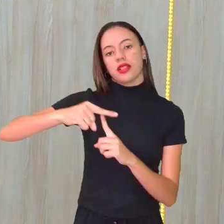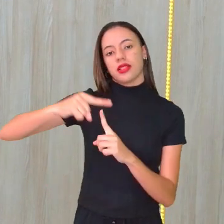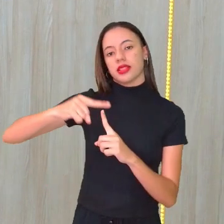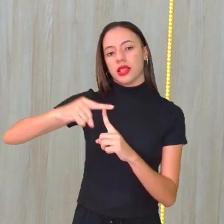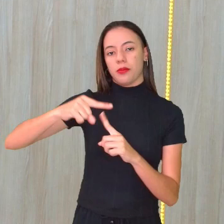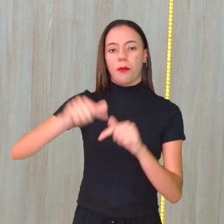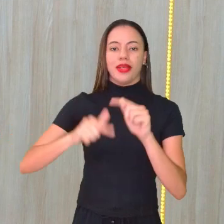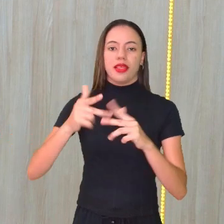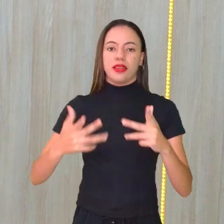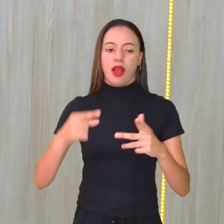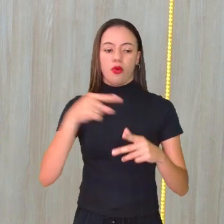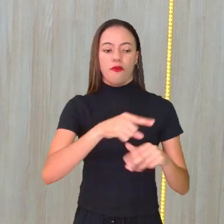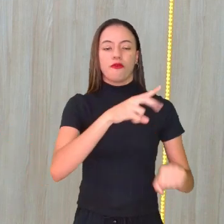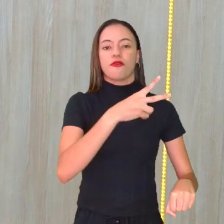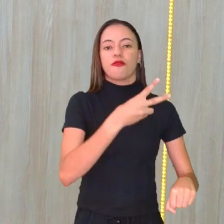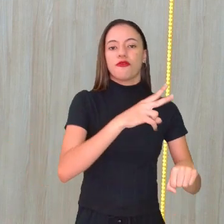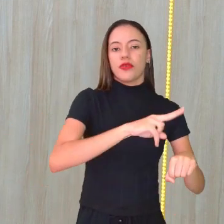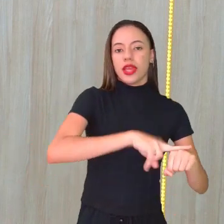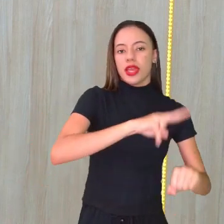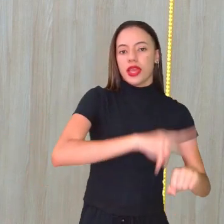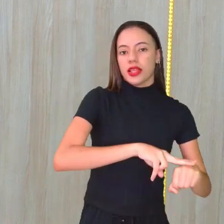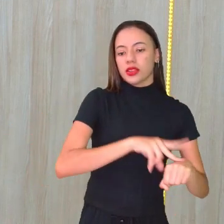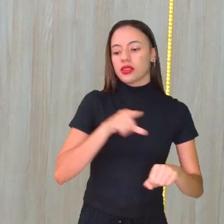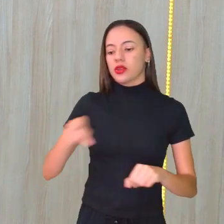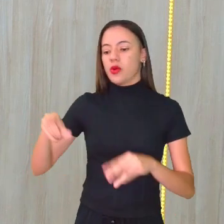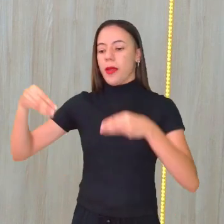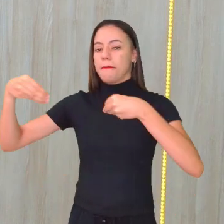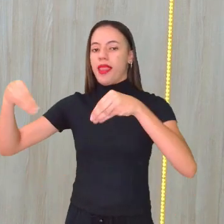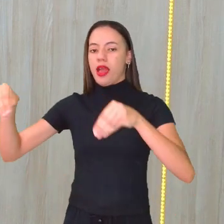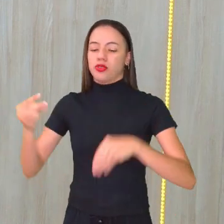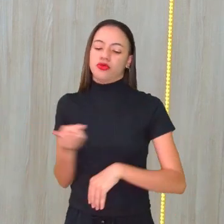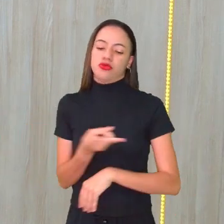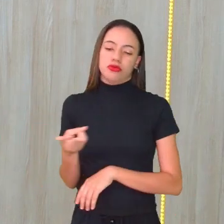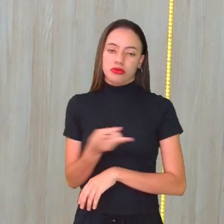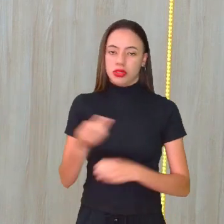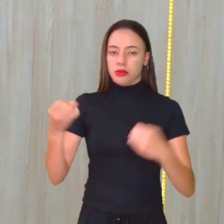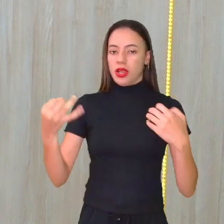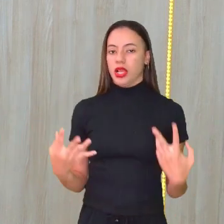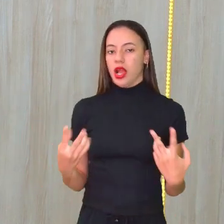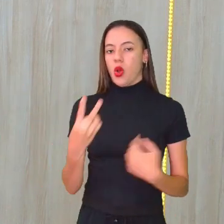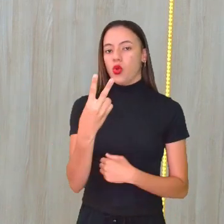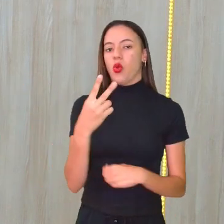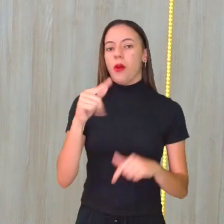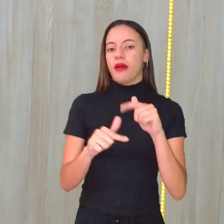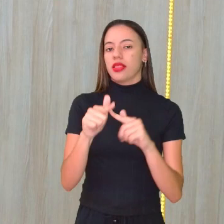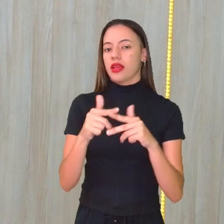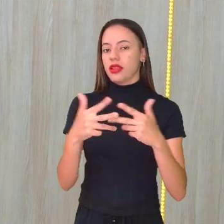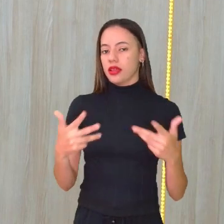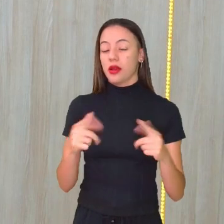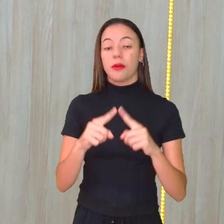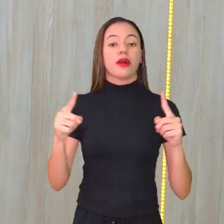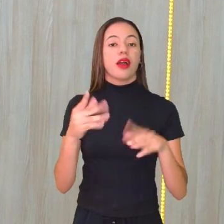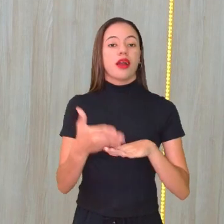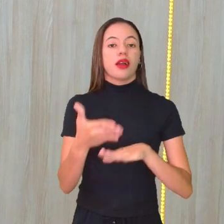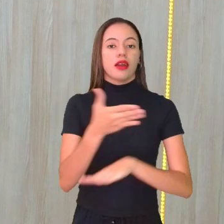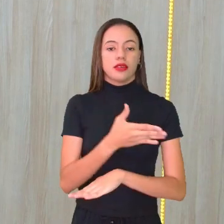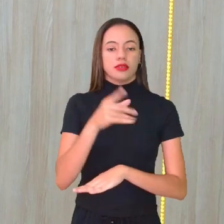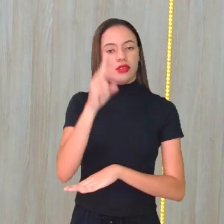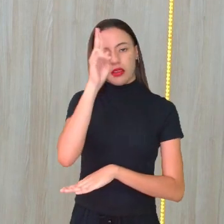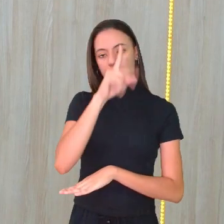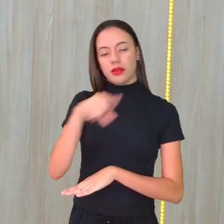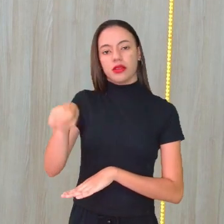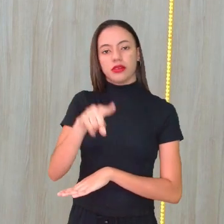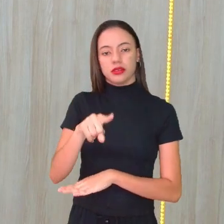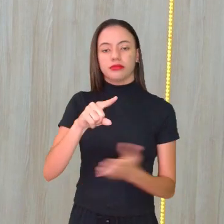é o vidro e o plástico. Então a gente vai falar um pouquinho sobre esses dois materiais. Antes, eu devo lembrar a vocês que essa aula está